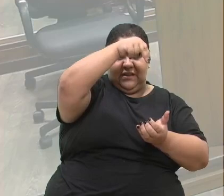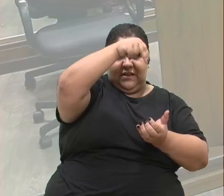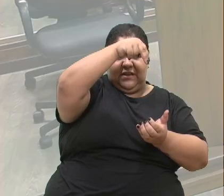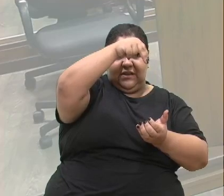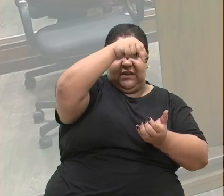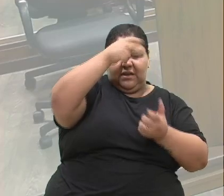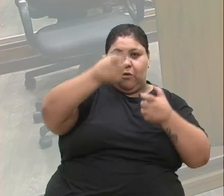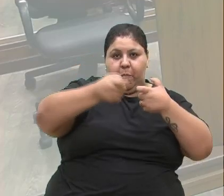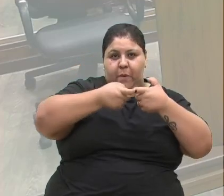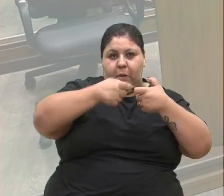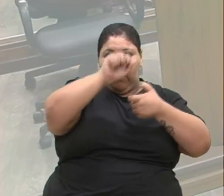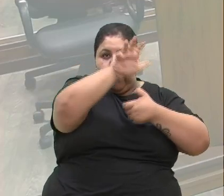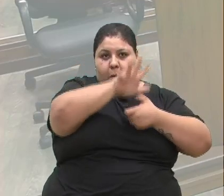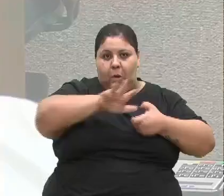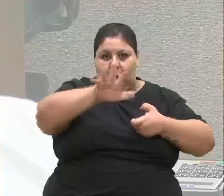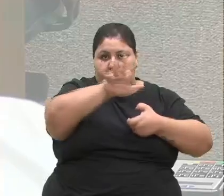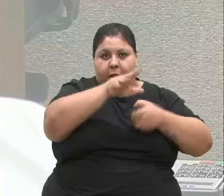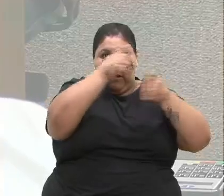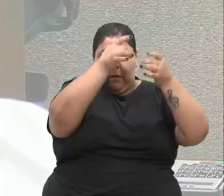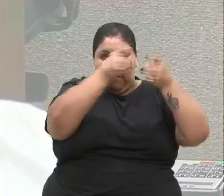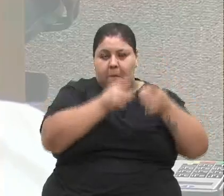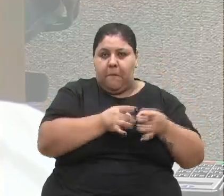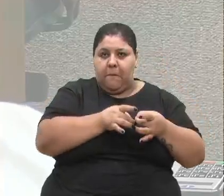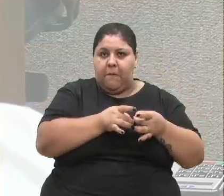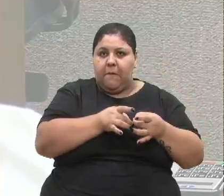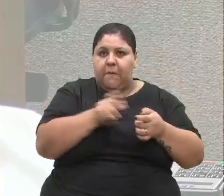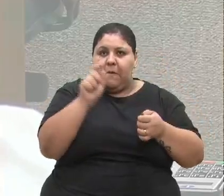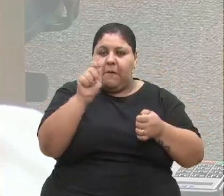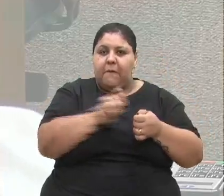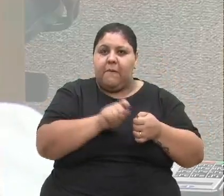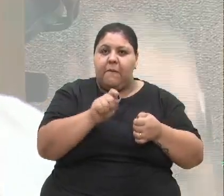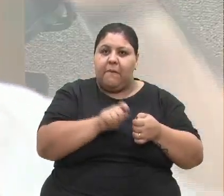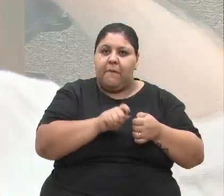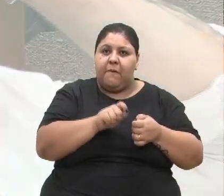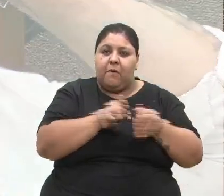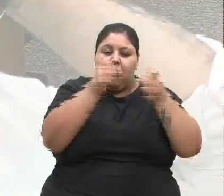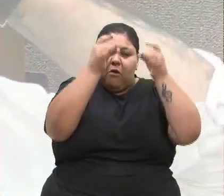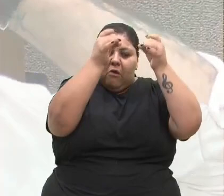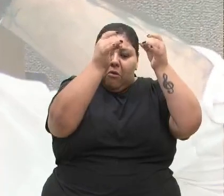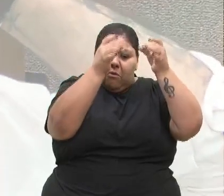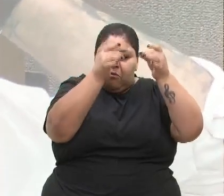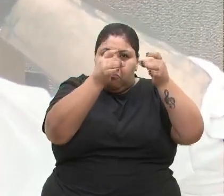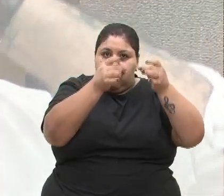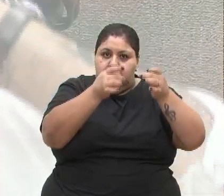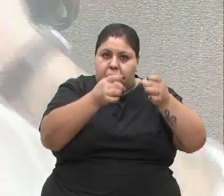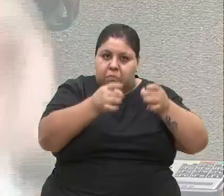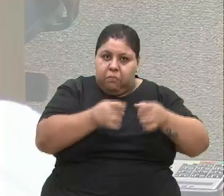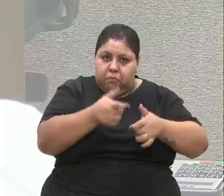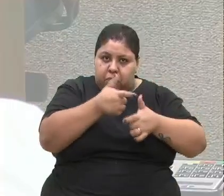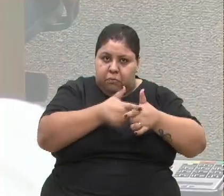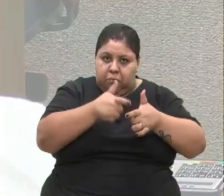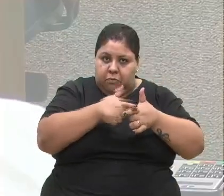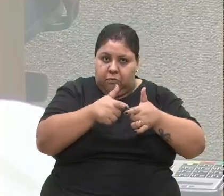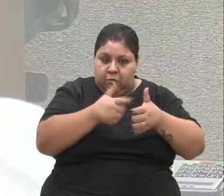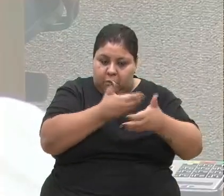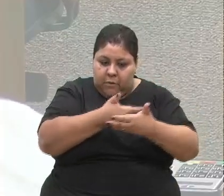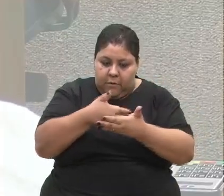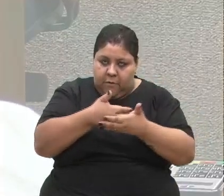um clínico geral especialista e foi feito todo o detalhamento da situação dessa criança.